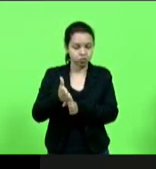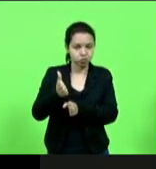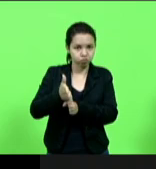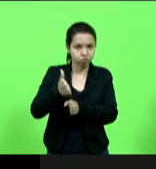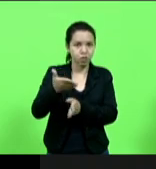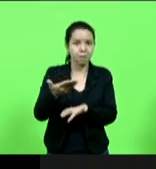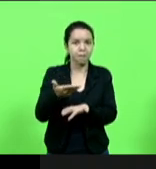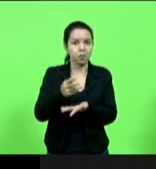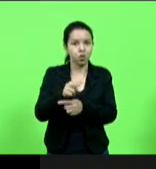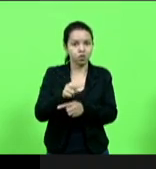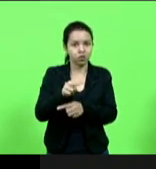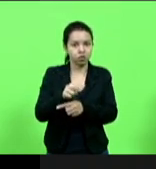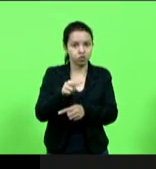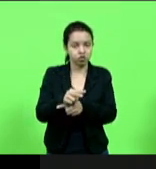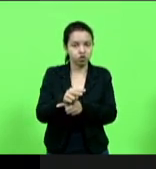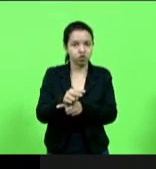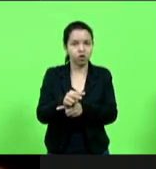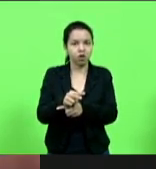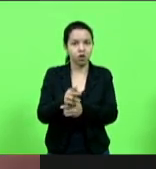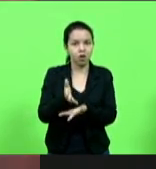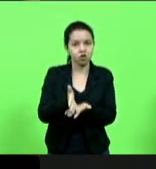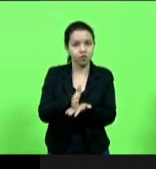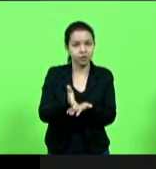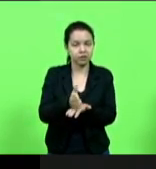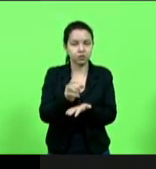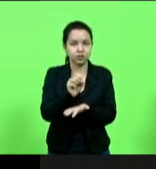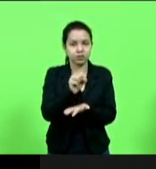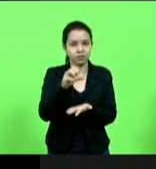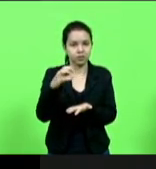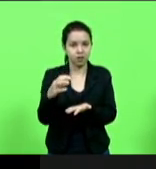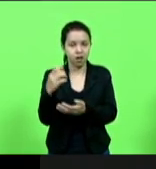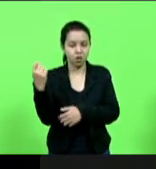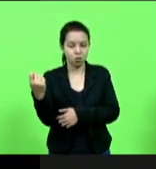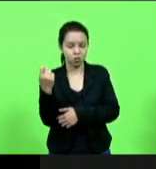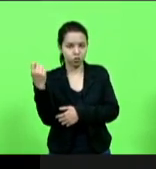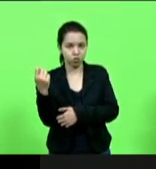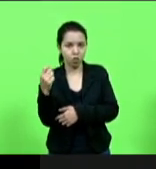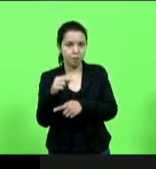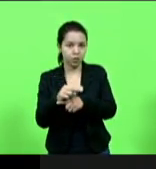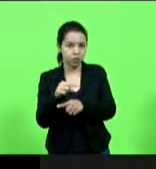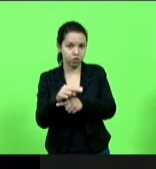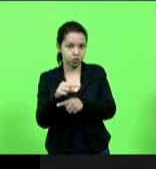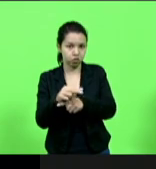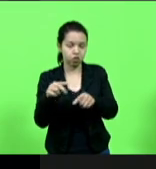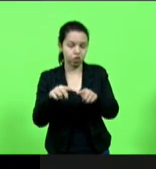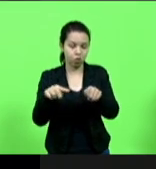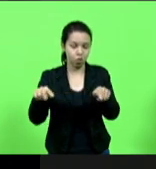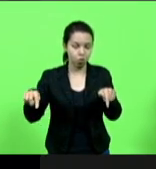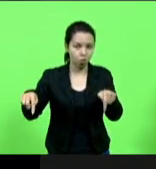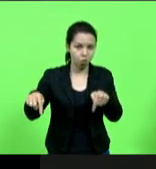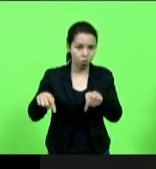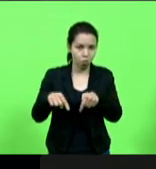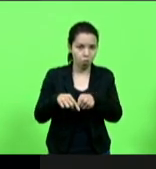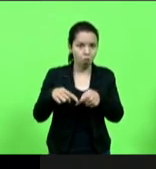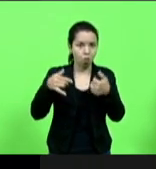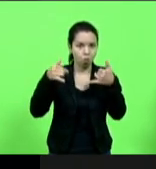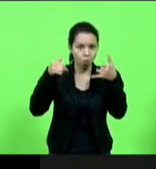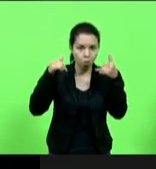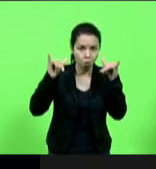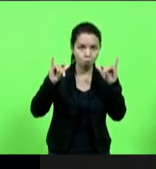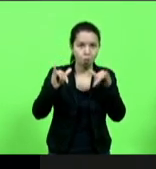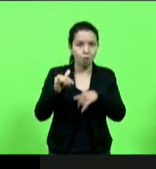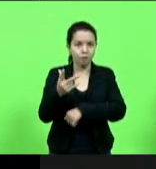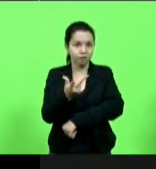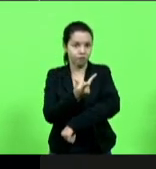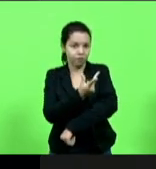com a divisa com Santa Catarina o Rio Grande do Sul protegendo o seu rebanho com vacina a mesma coisa nós